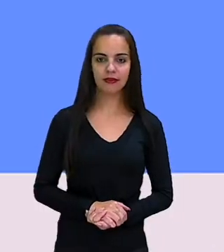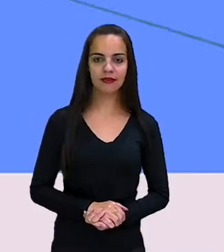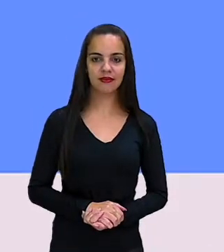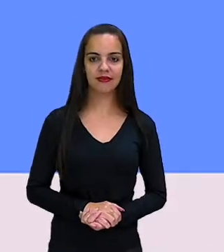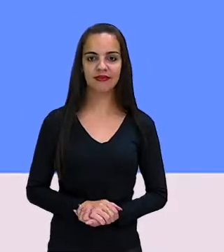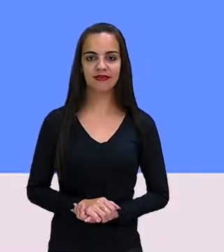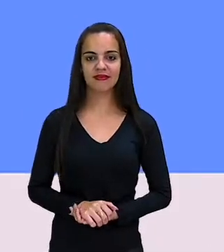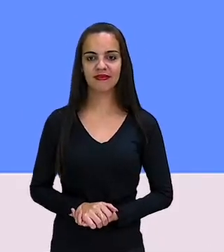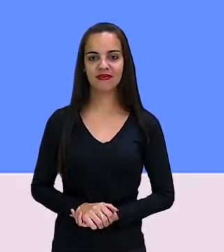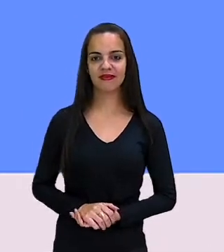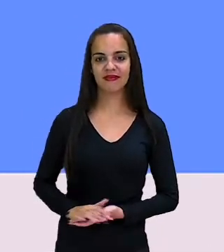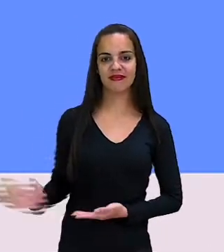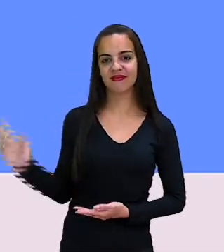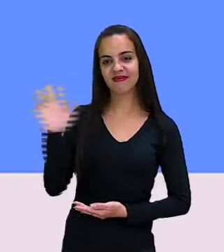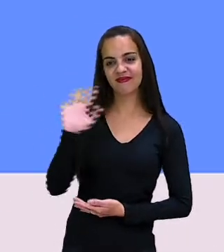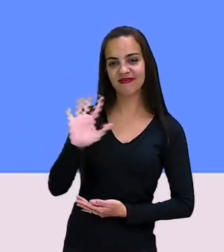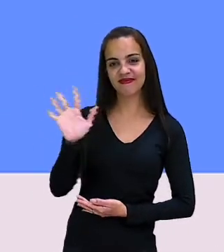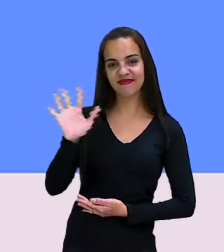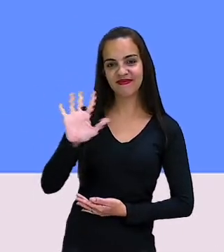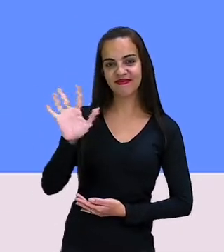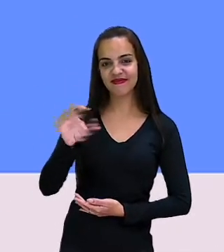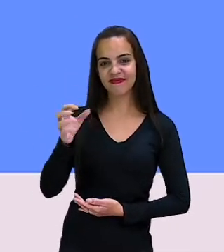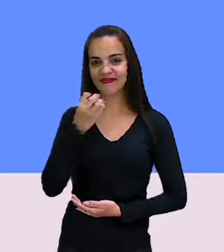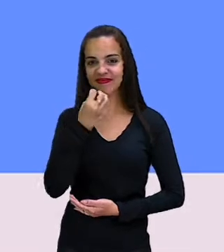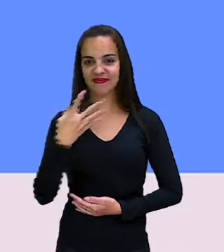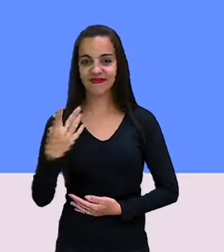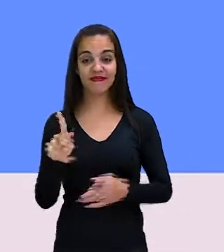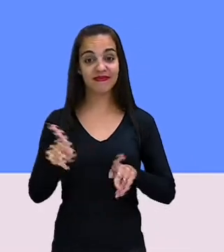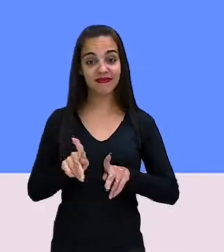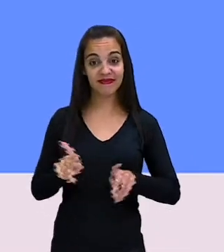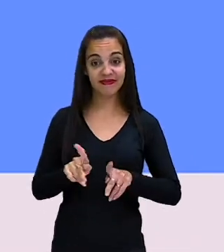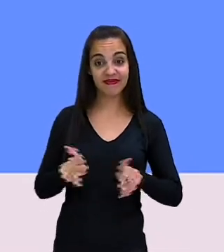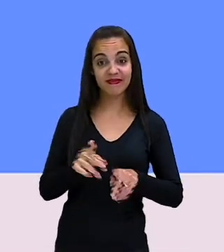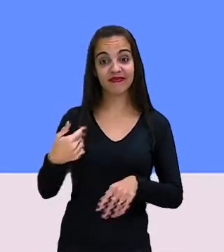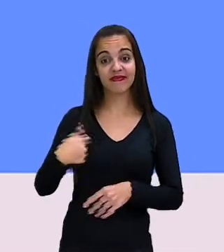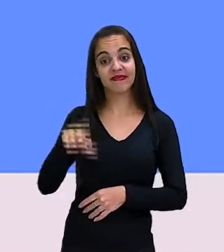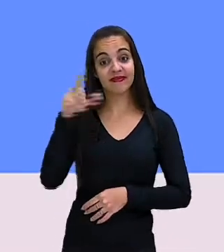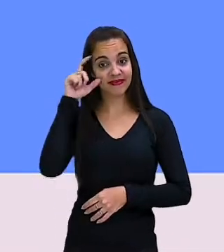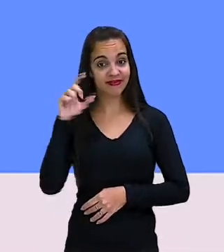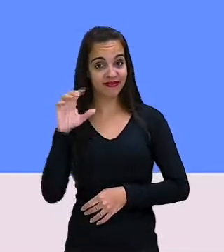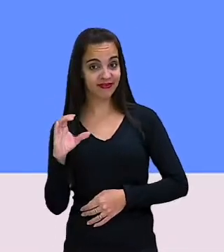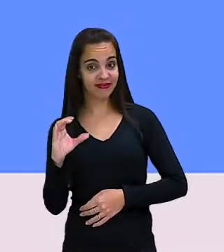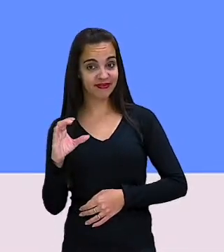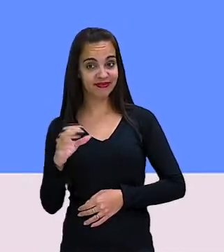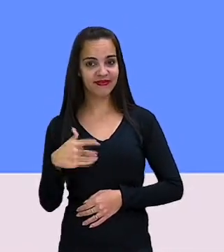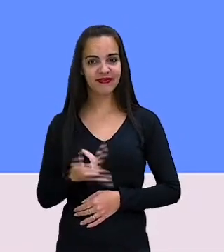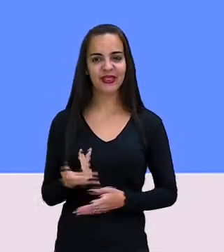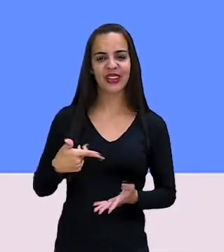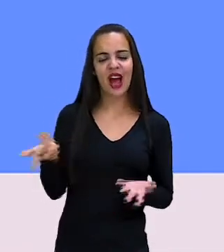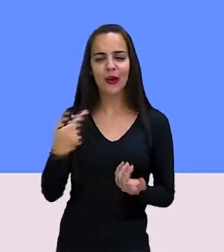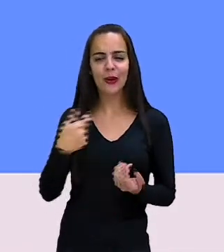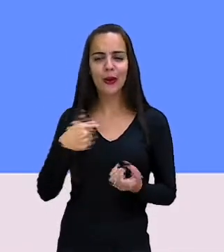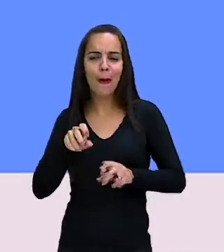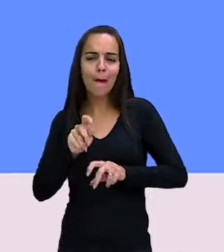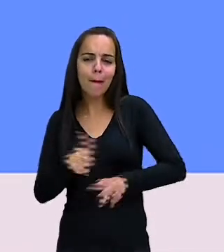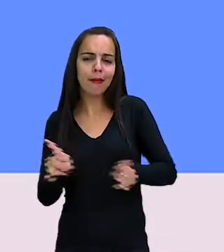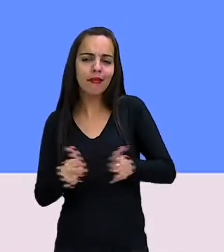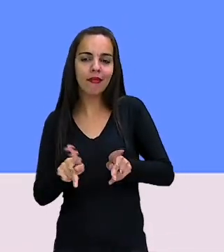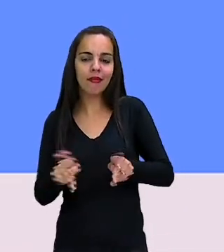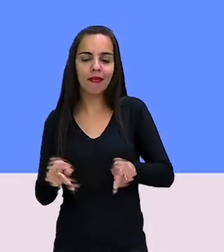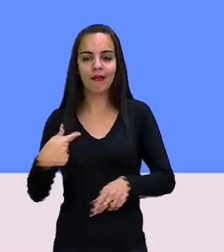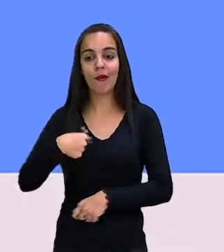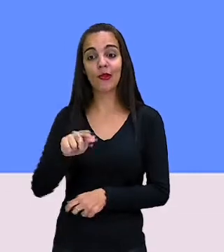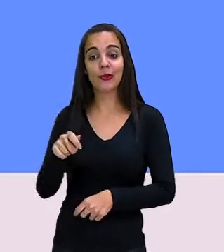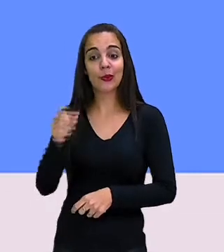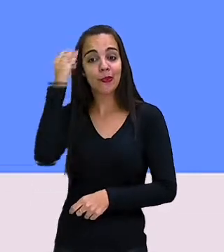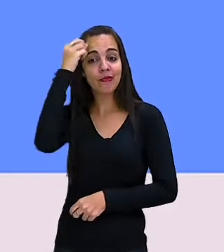What's up everybody? Eu sou a teacher, Sabrina Pocion, professora do município de Governador Valadares e